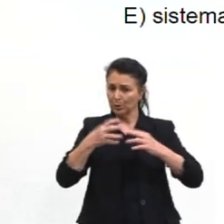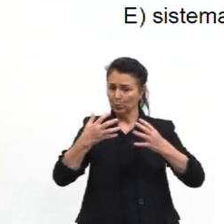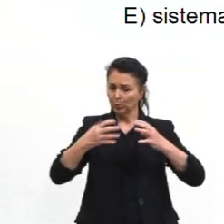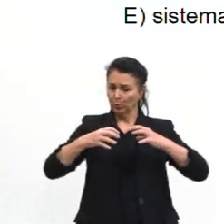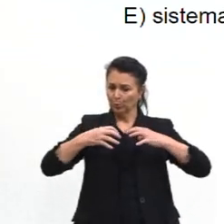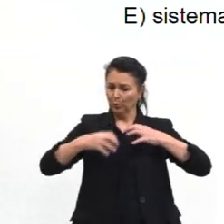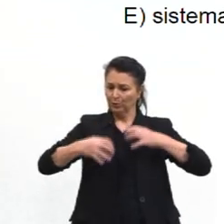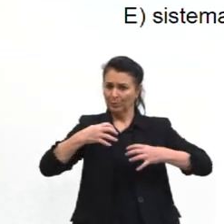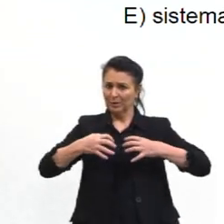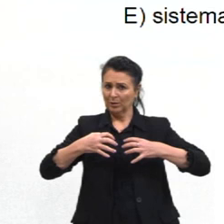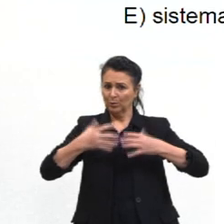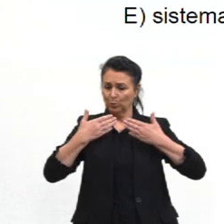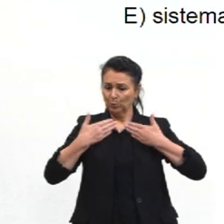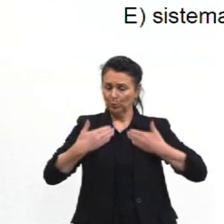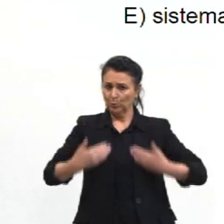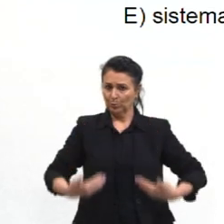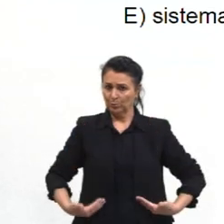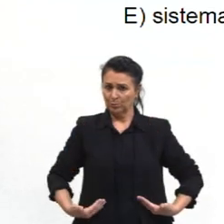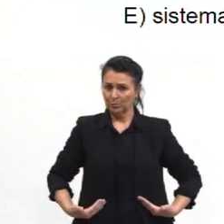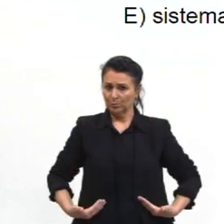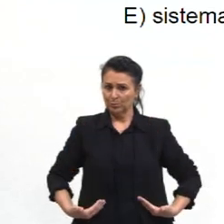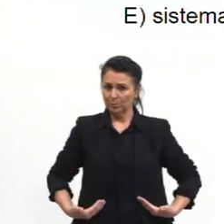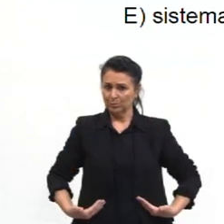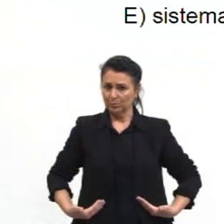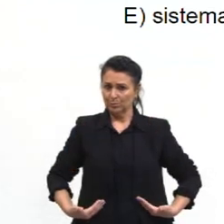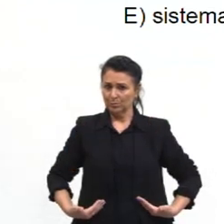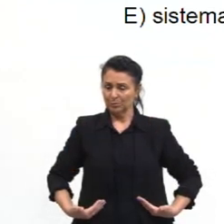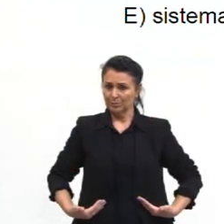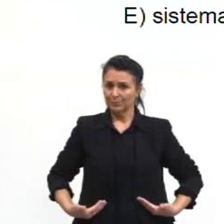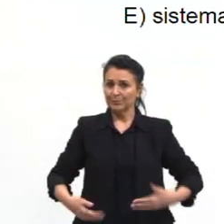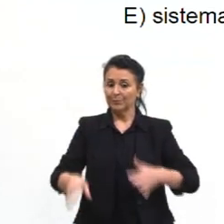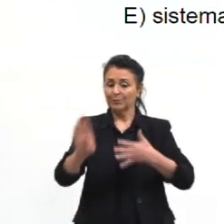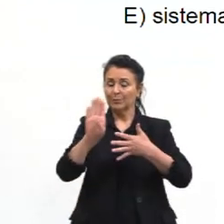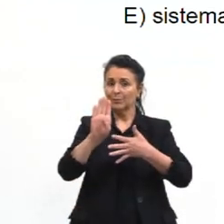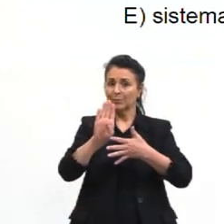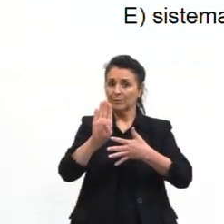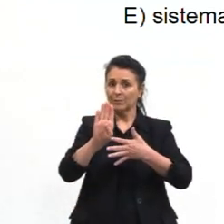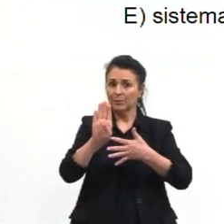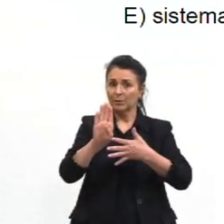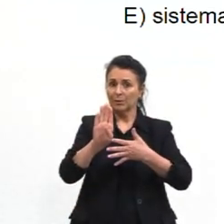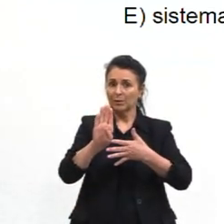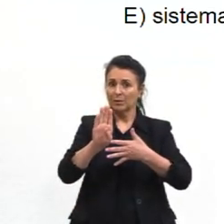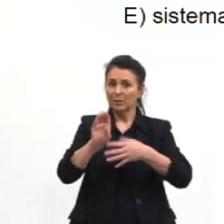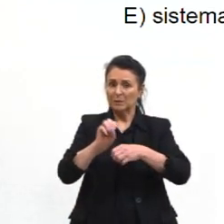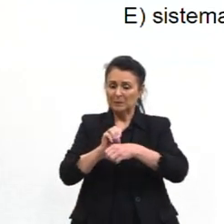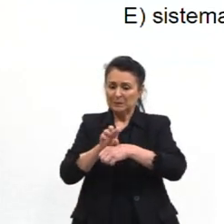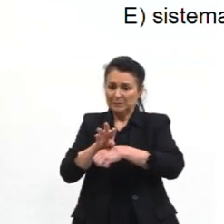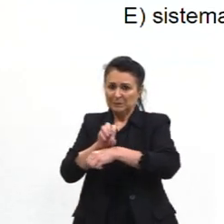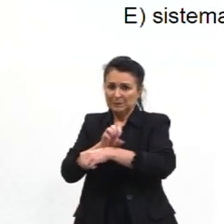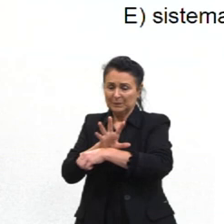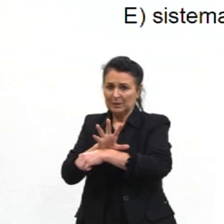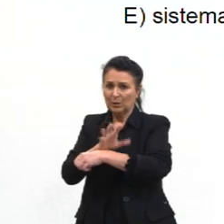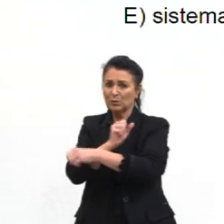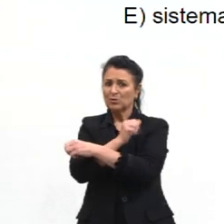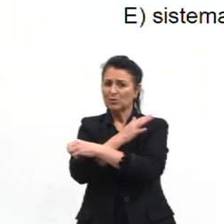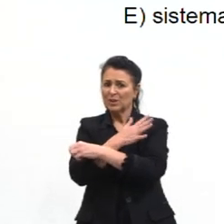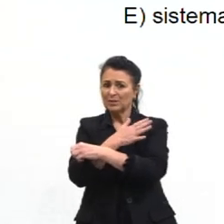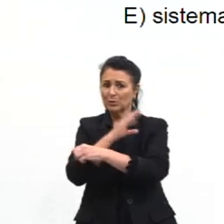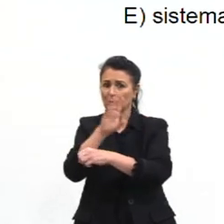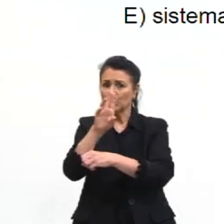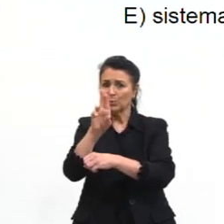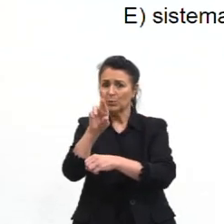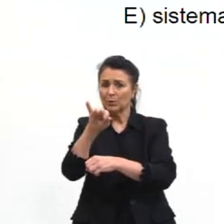O vocês acham? Vão pensando aí. B. Excreção de ácido úrico que confere